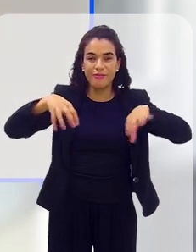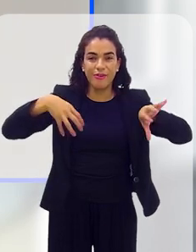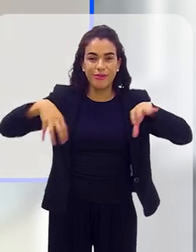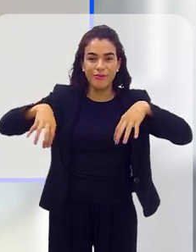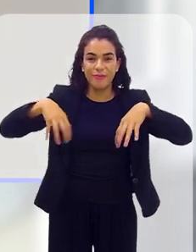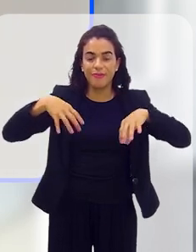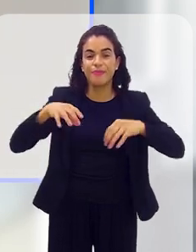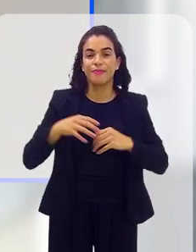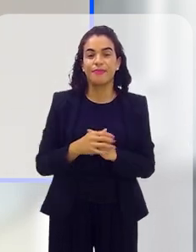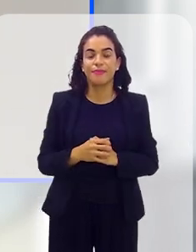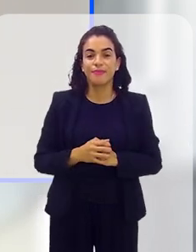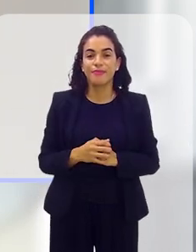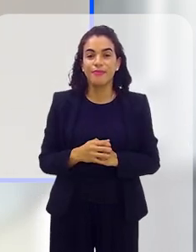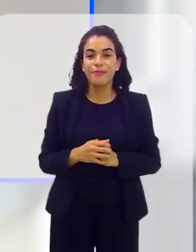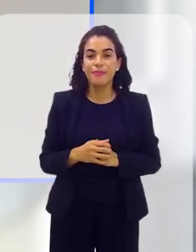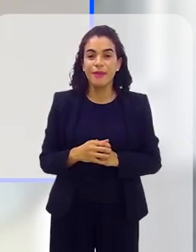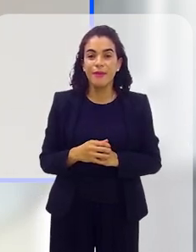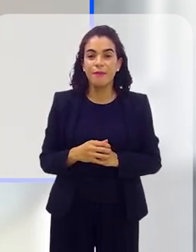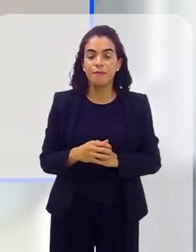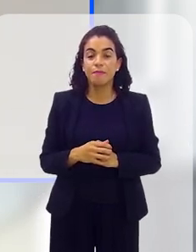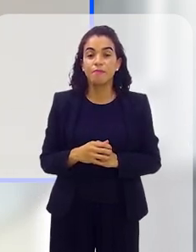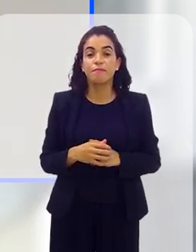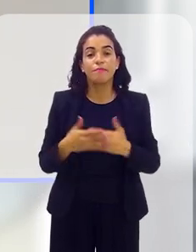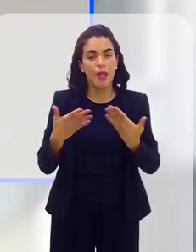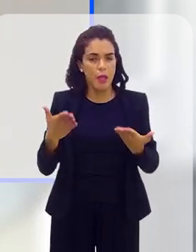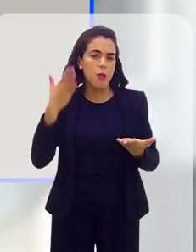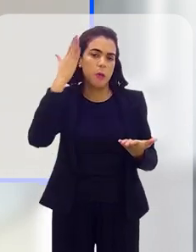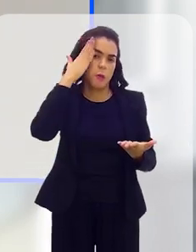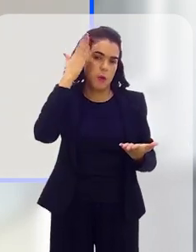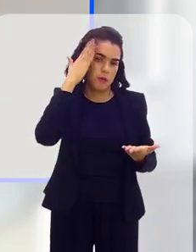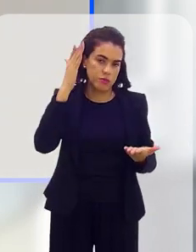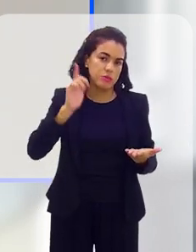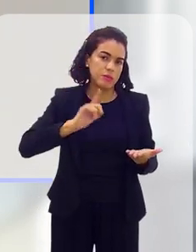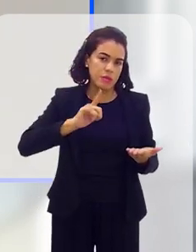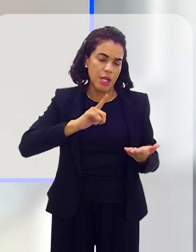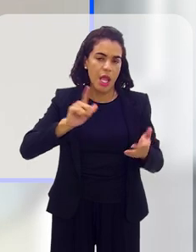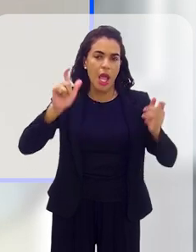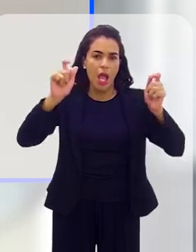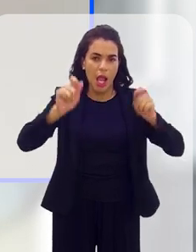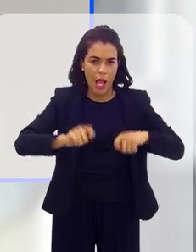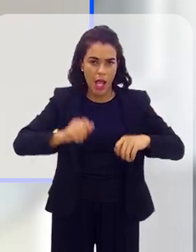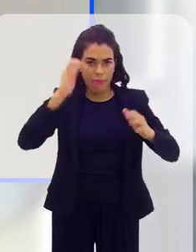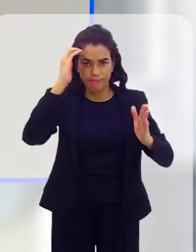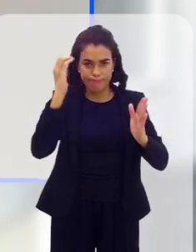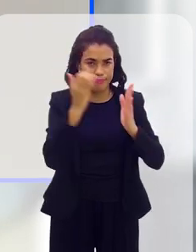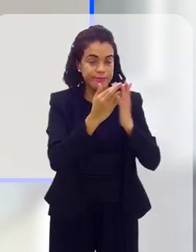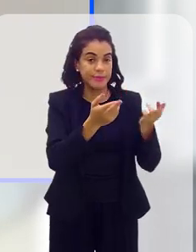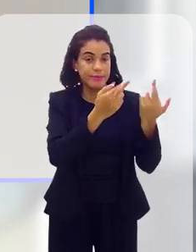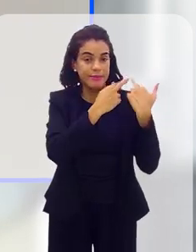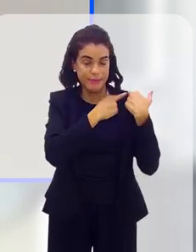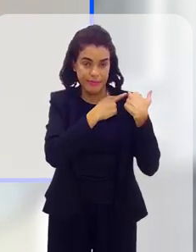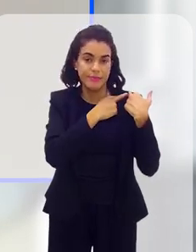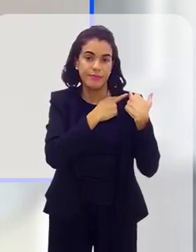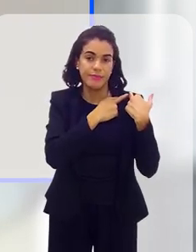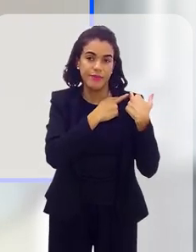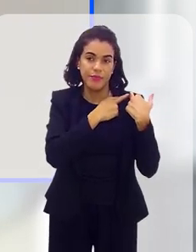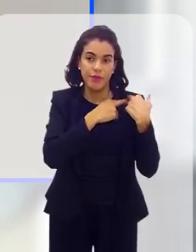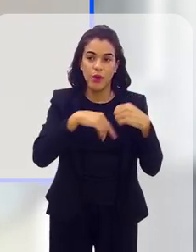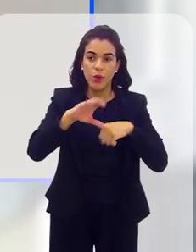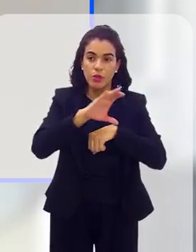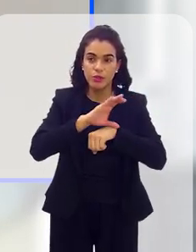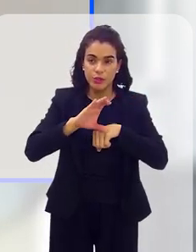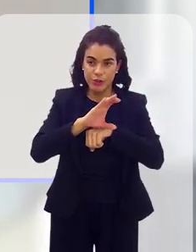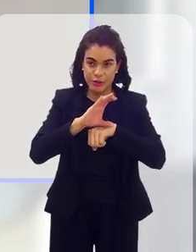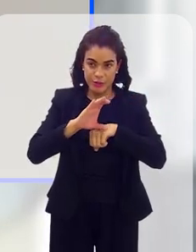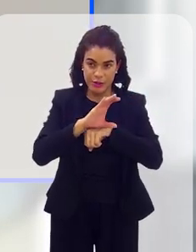fique mais fácil de atuarem, né, mas, assim, eu sei que existem as competências constitucionais, mas